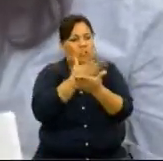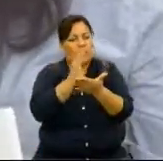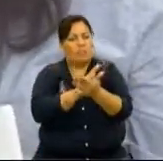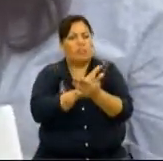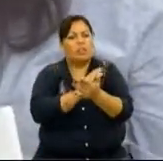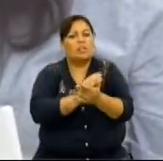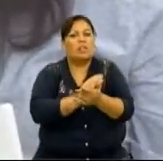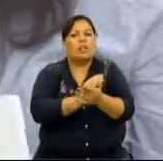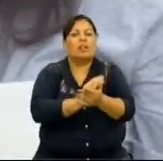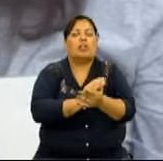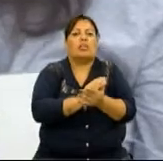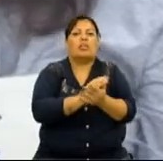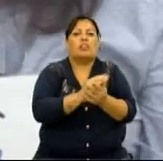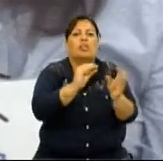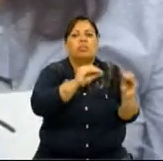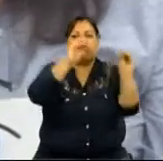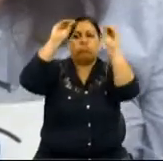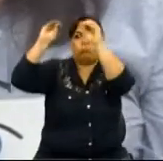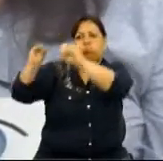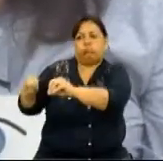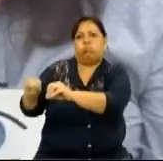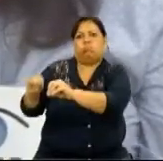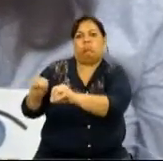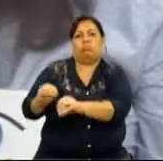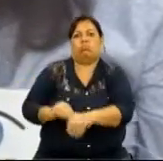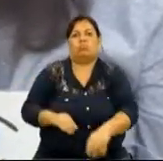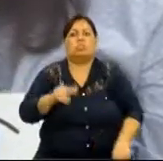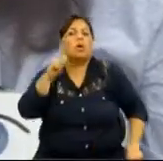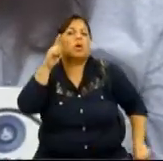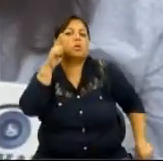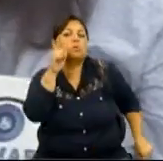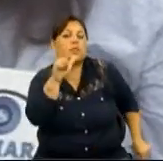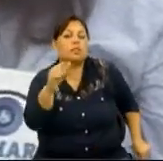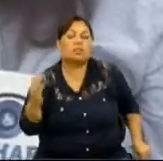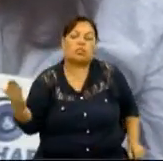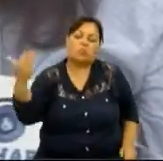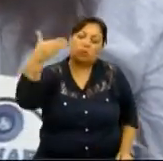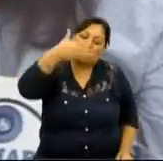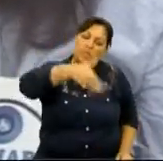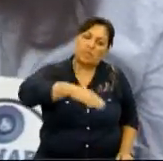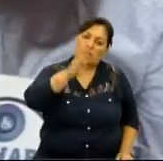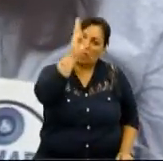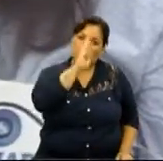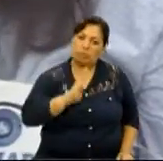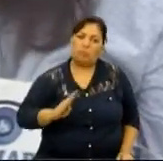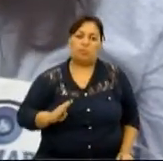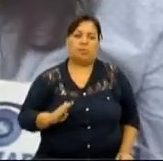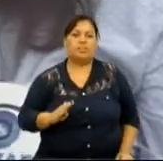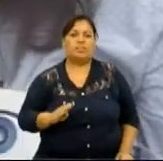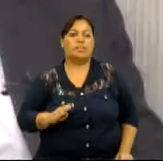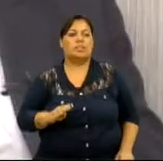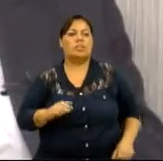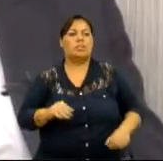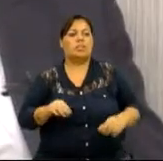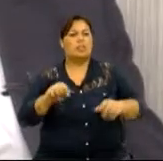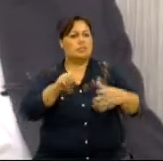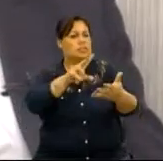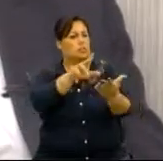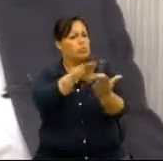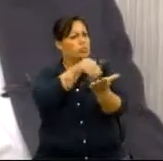de ter livros, e ela vai buscar, você falou, nos Estados Unidos, para trazer... Trazer a produção, trazer